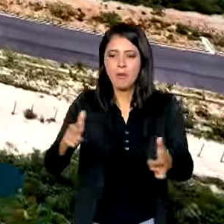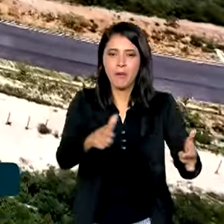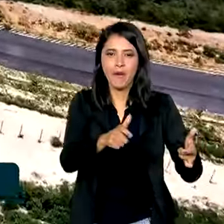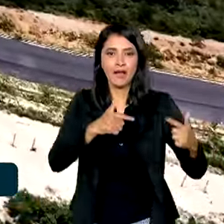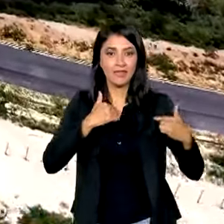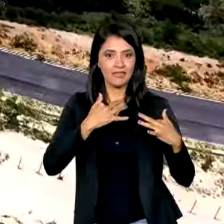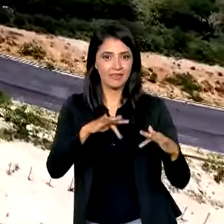extensão.